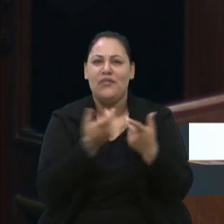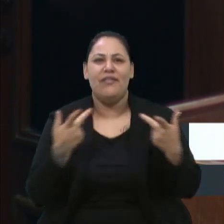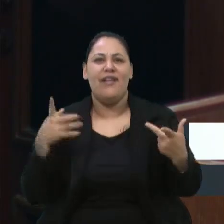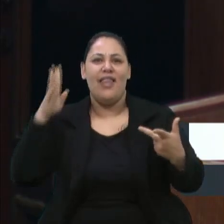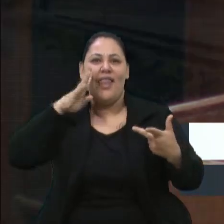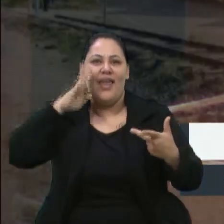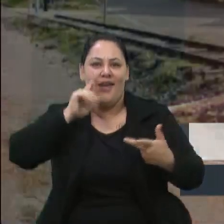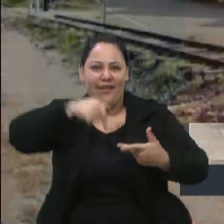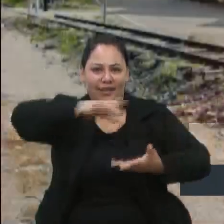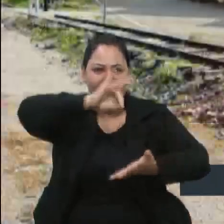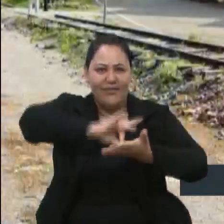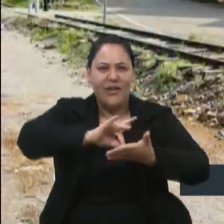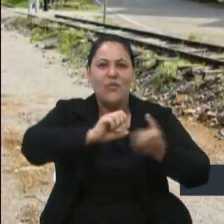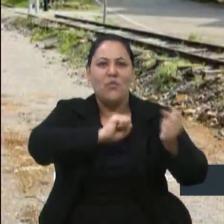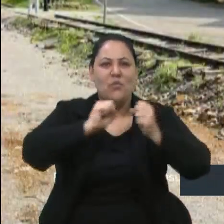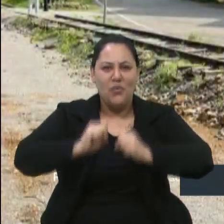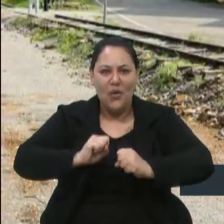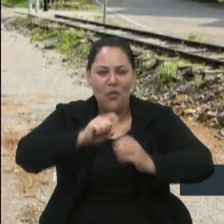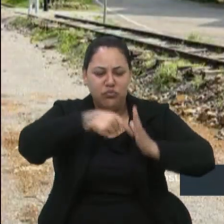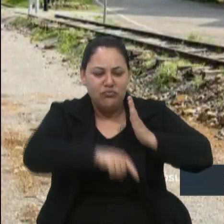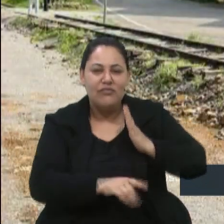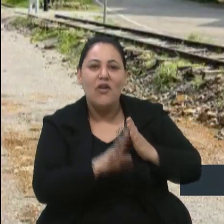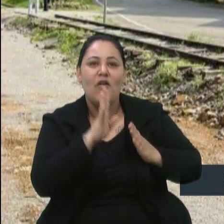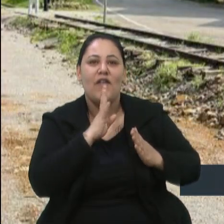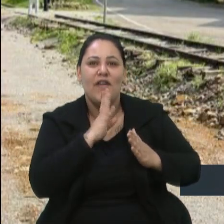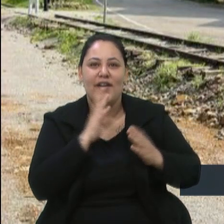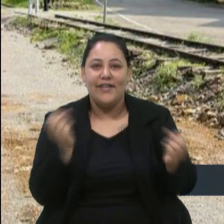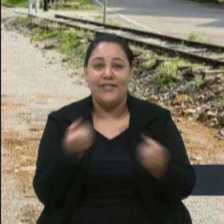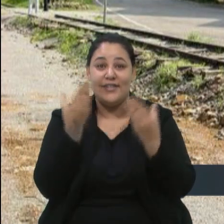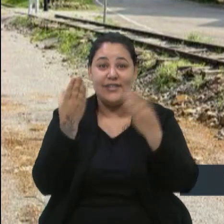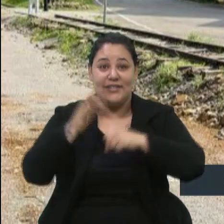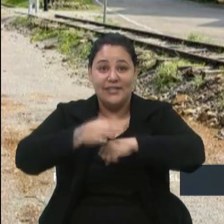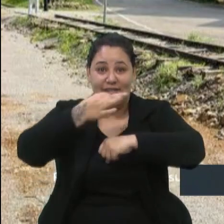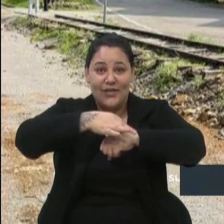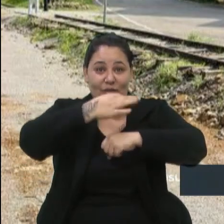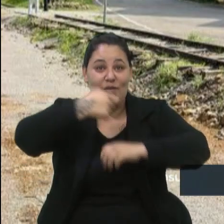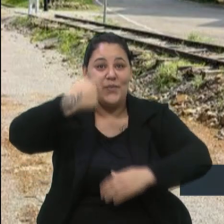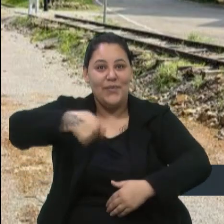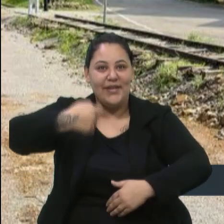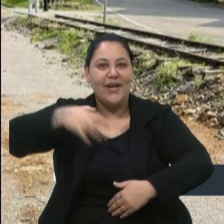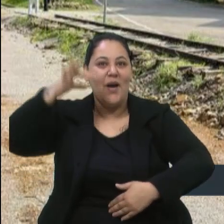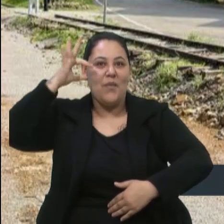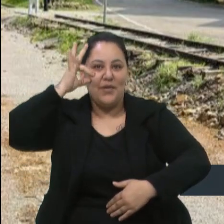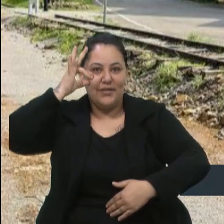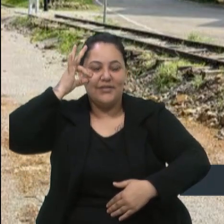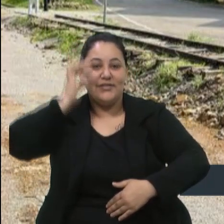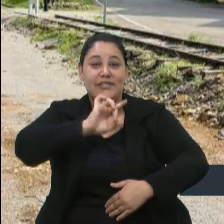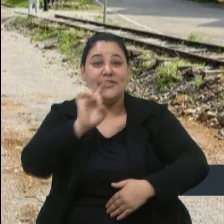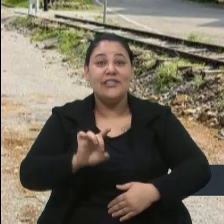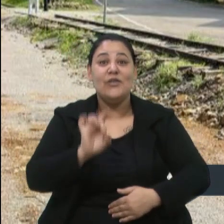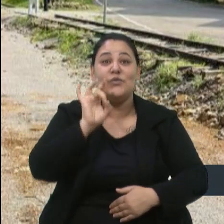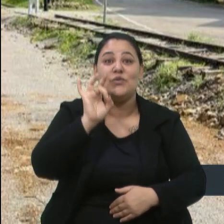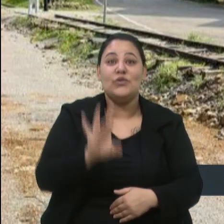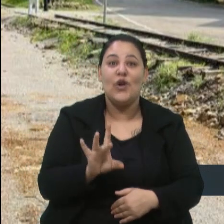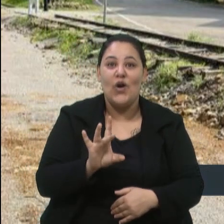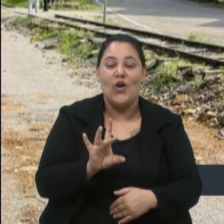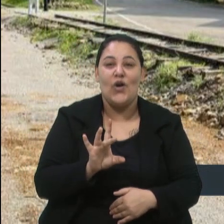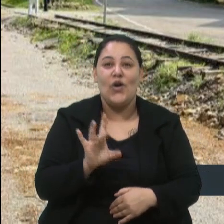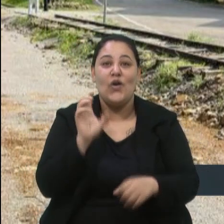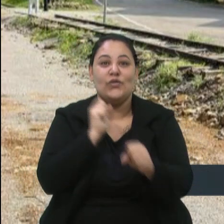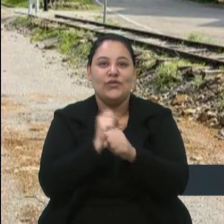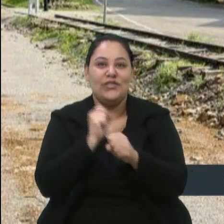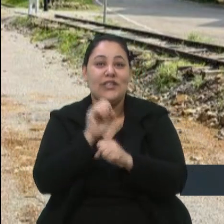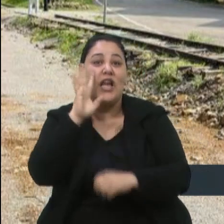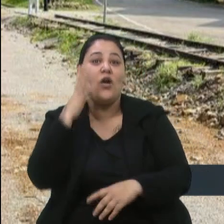pode ser explorada, e a Festa da Uva, ela precisa estar presente não apenas nos anos em que